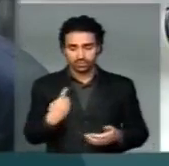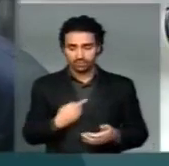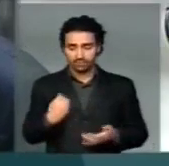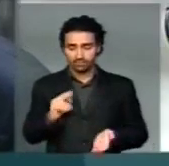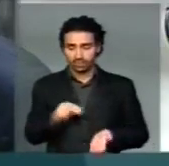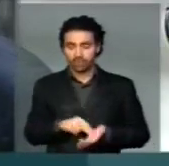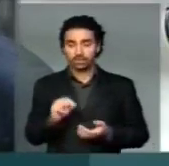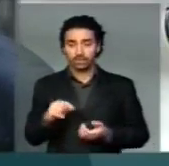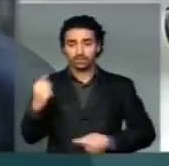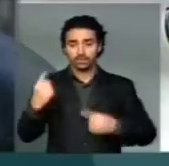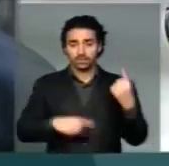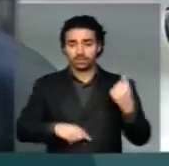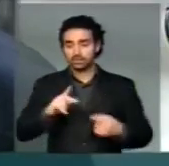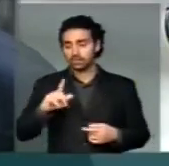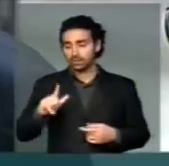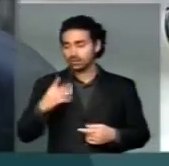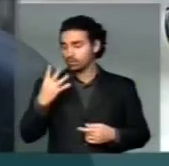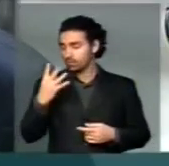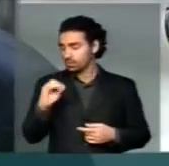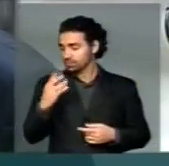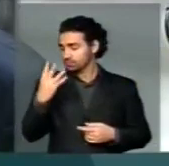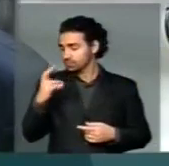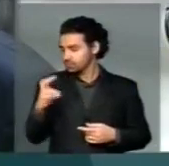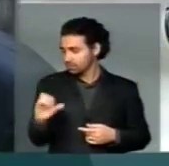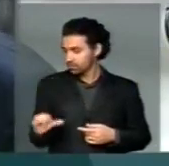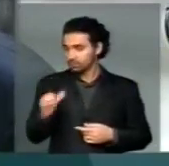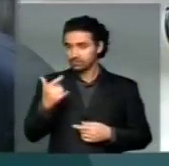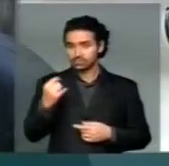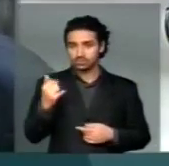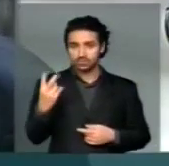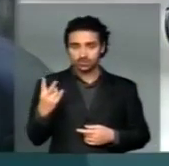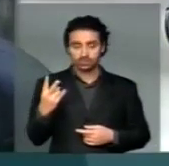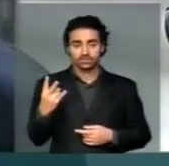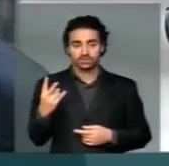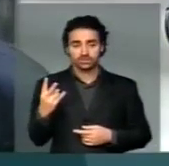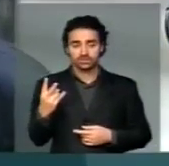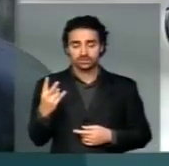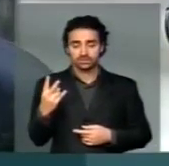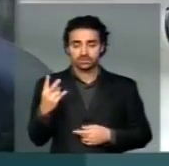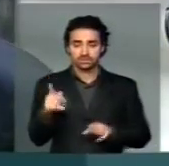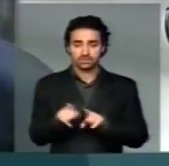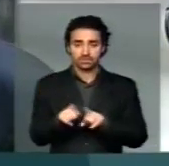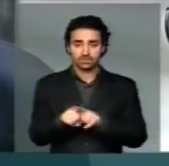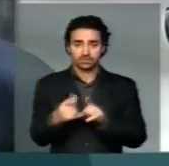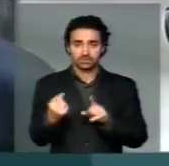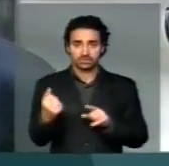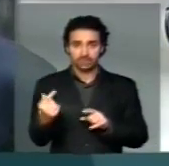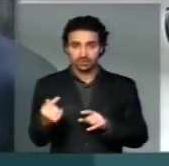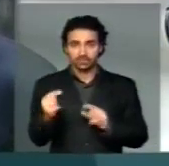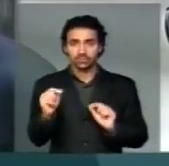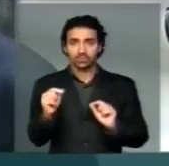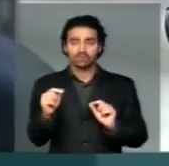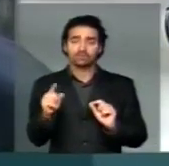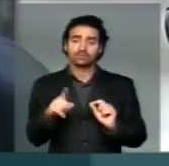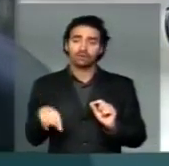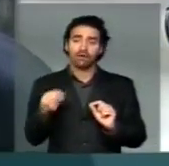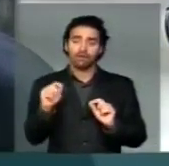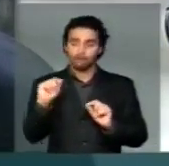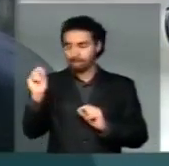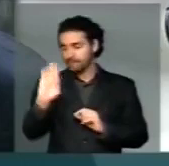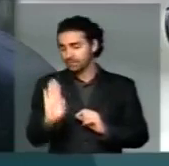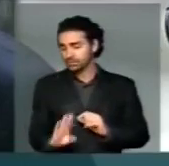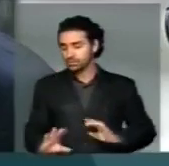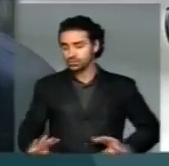para debater o PL 4059-2012, 2289-2007, dessa abrangência que vale para o Brasil